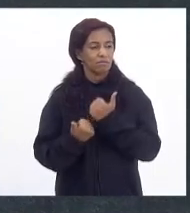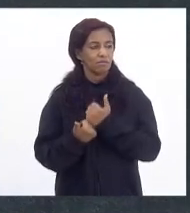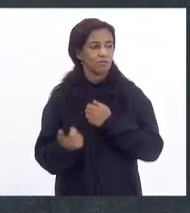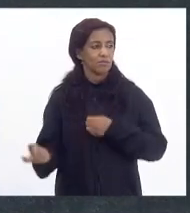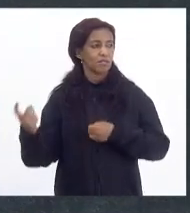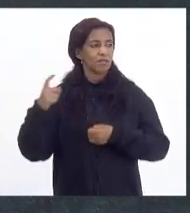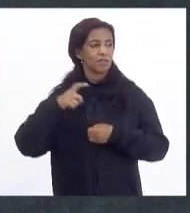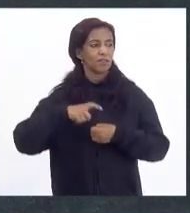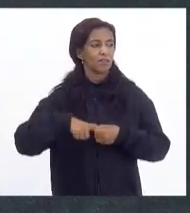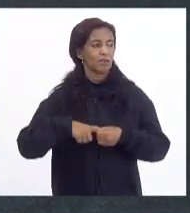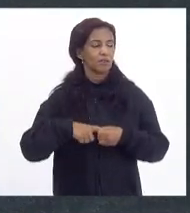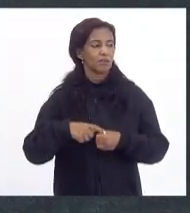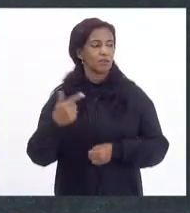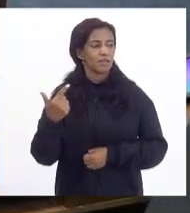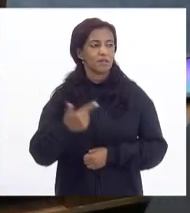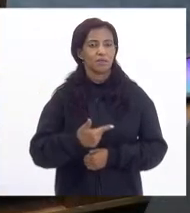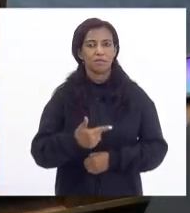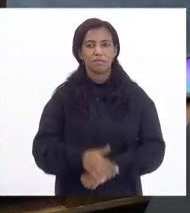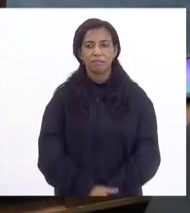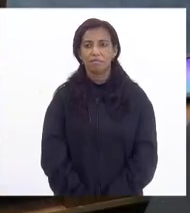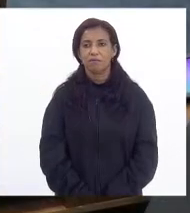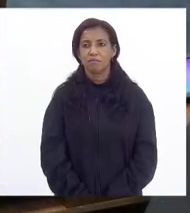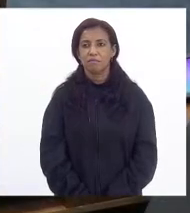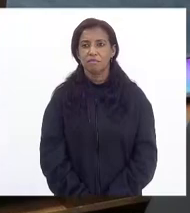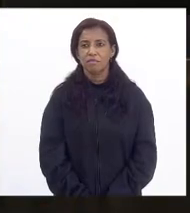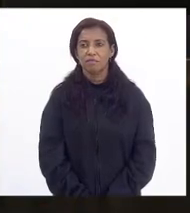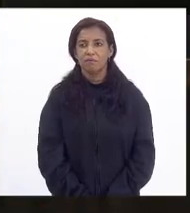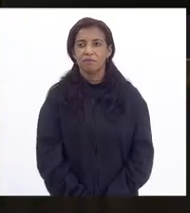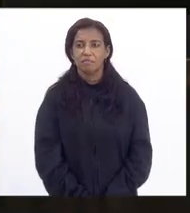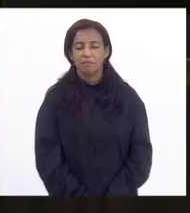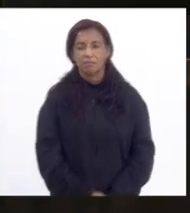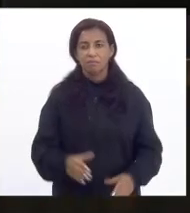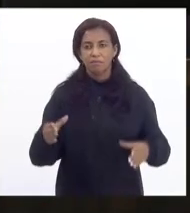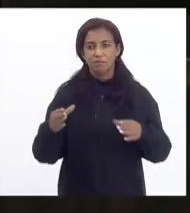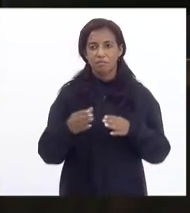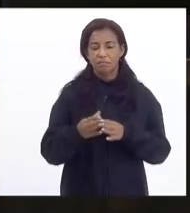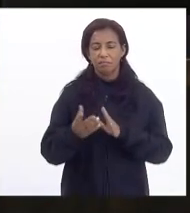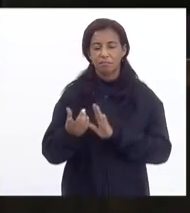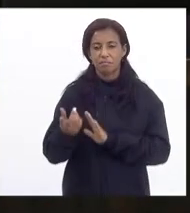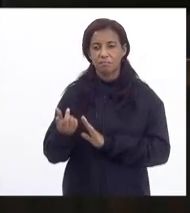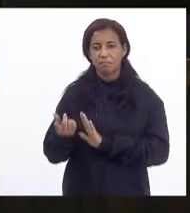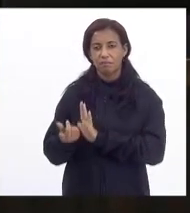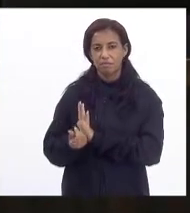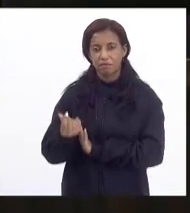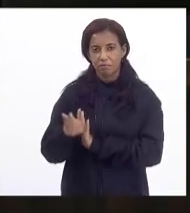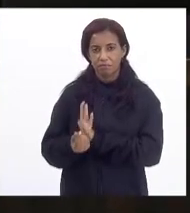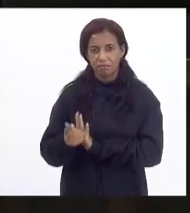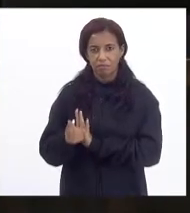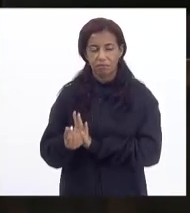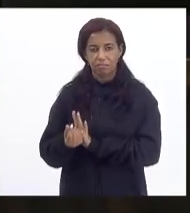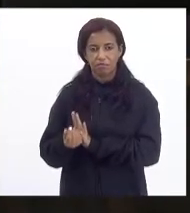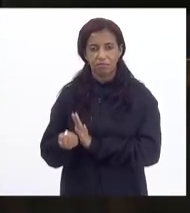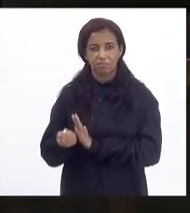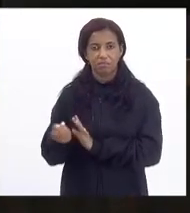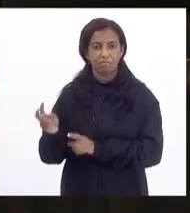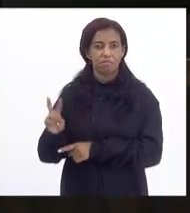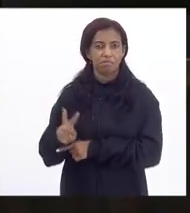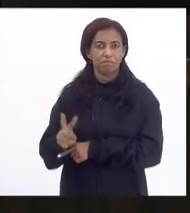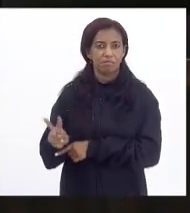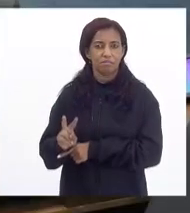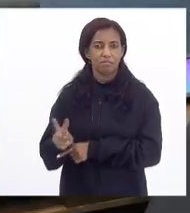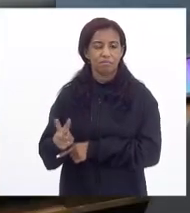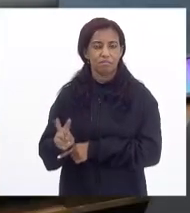voltar em segunda. Pela comissão de orçamentos, finanças, fiscalização financeira e controle, deputado Márcio